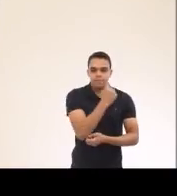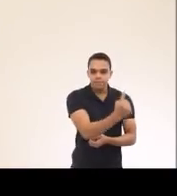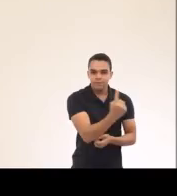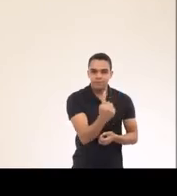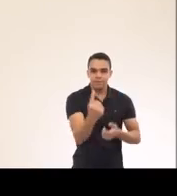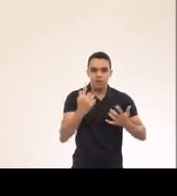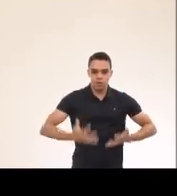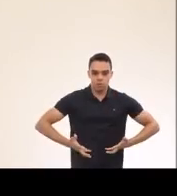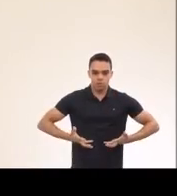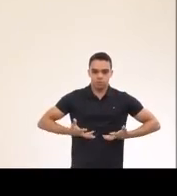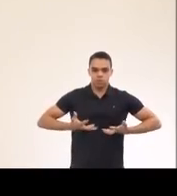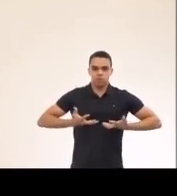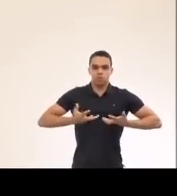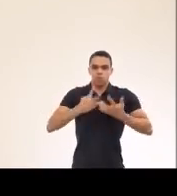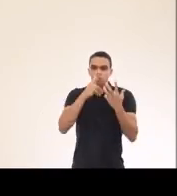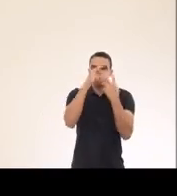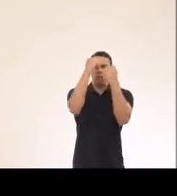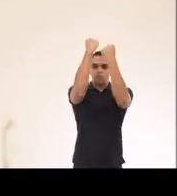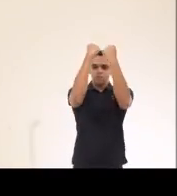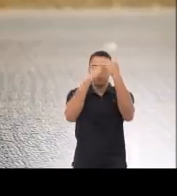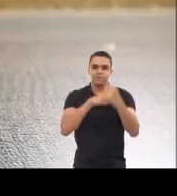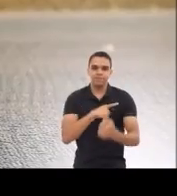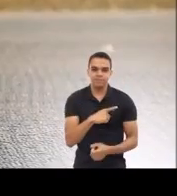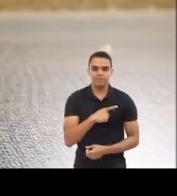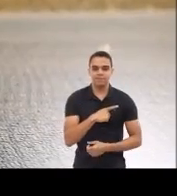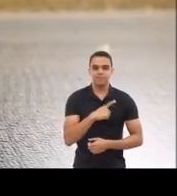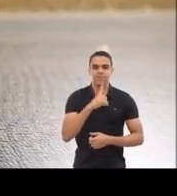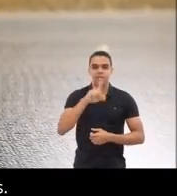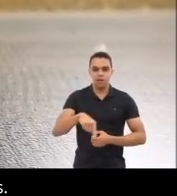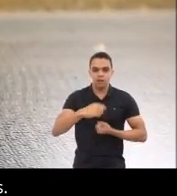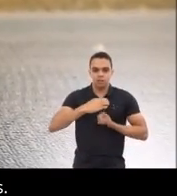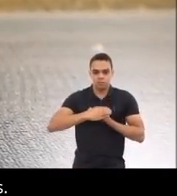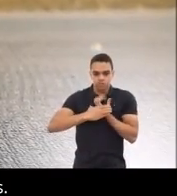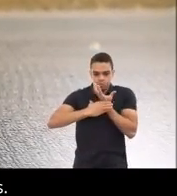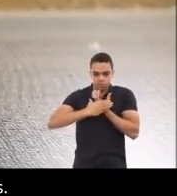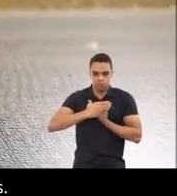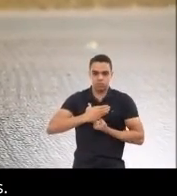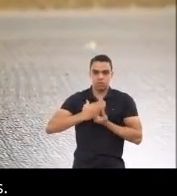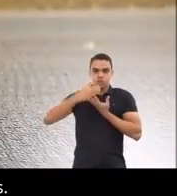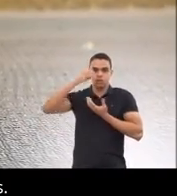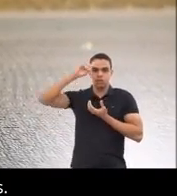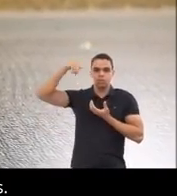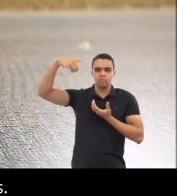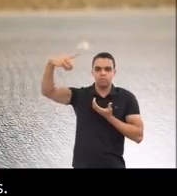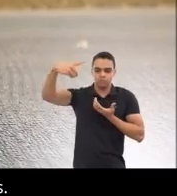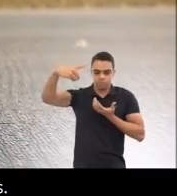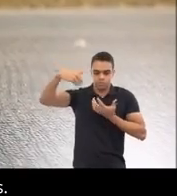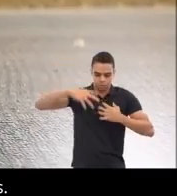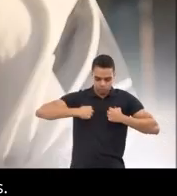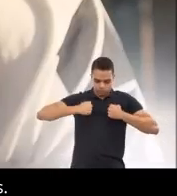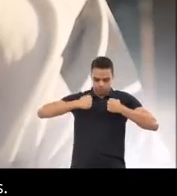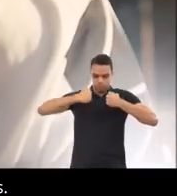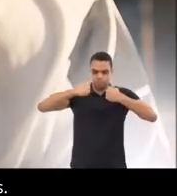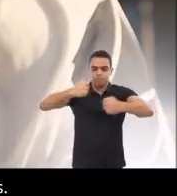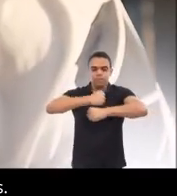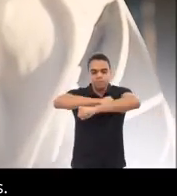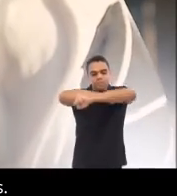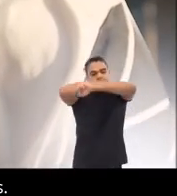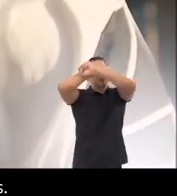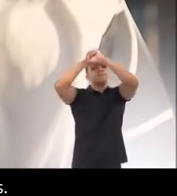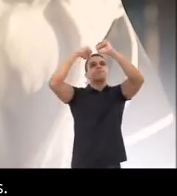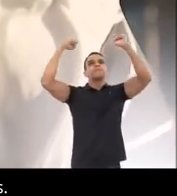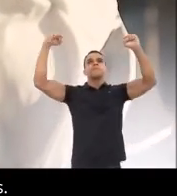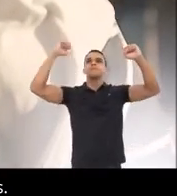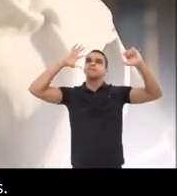Existe uma força dentro de cada um de nós, uma fonte inesgotável que nos move e nos